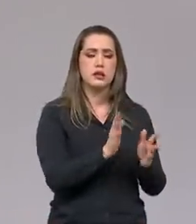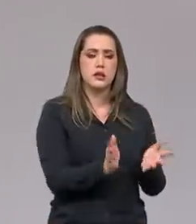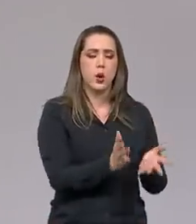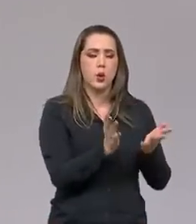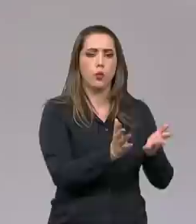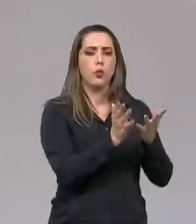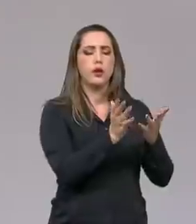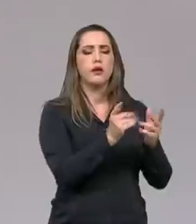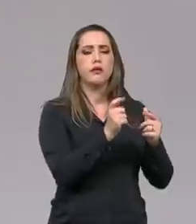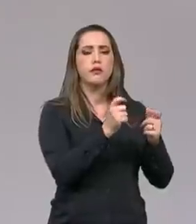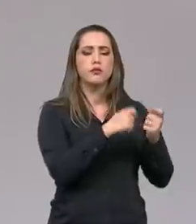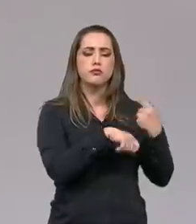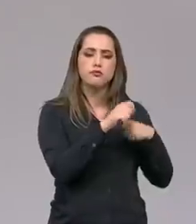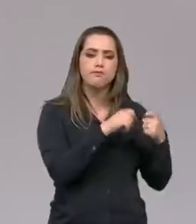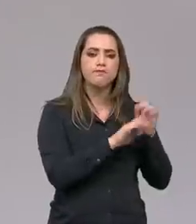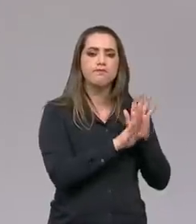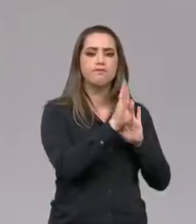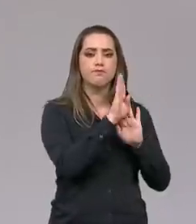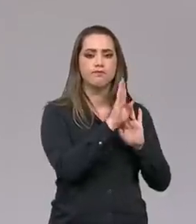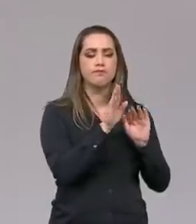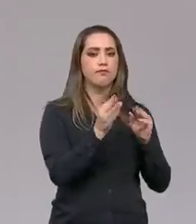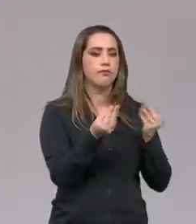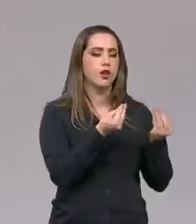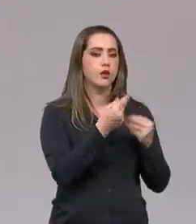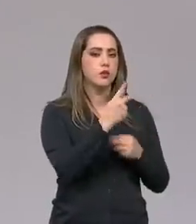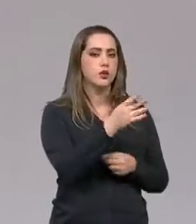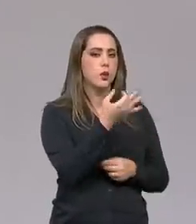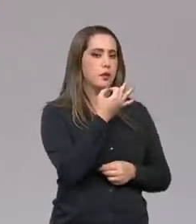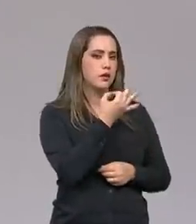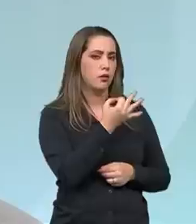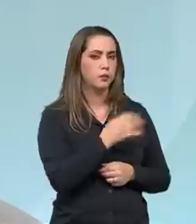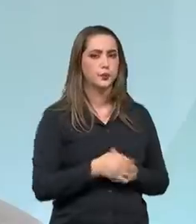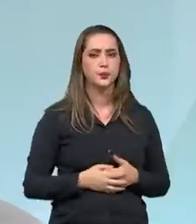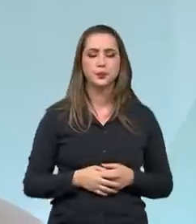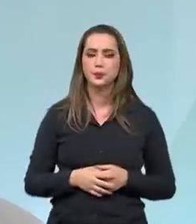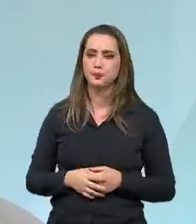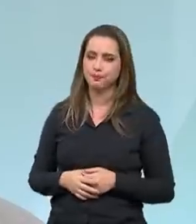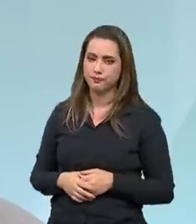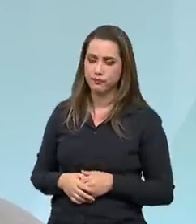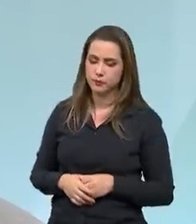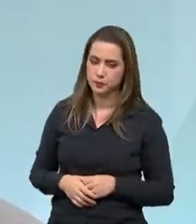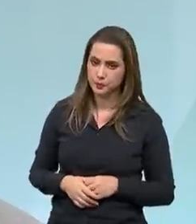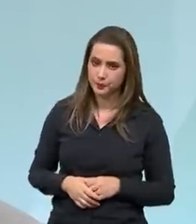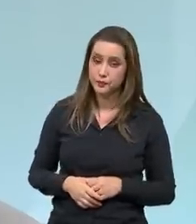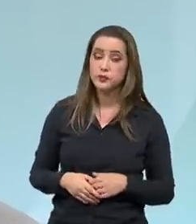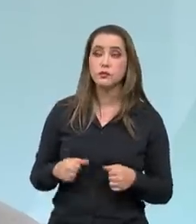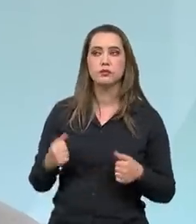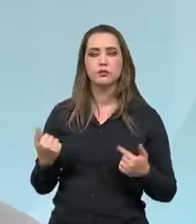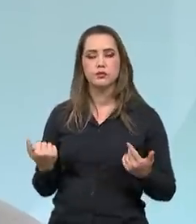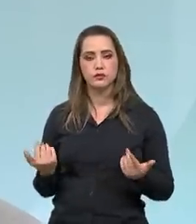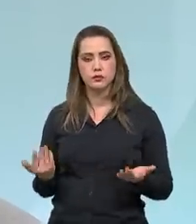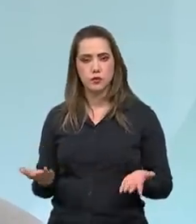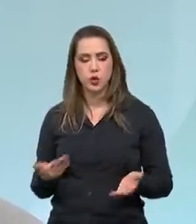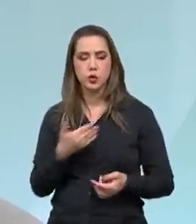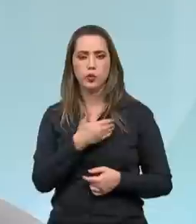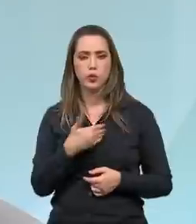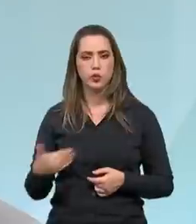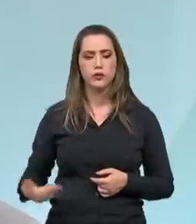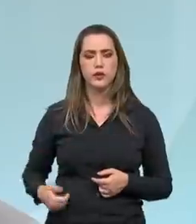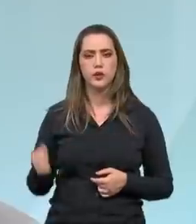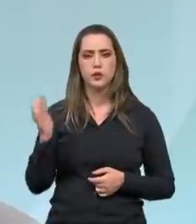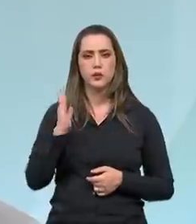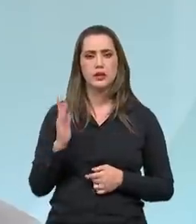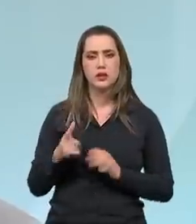do crescimento econômico? Como é que o senhor vê essa afirmação? Bem, o Estado brasileiro, ele criou uma série de